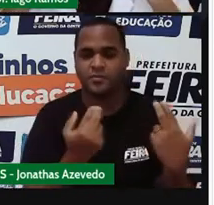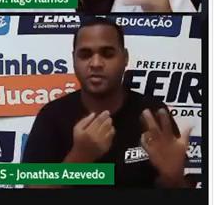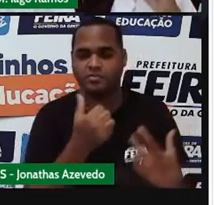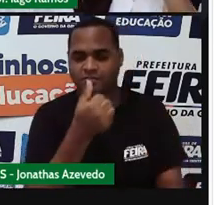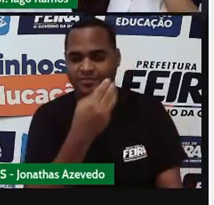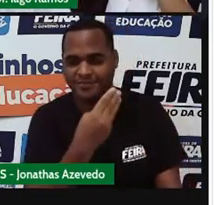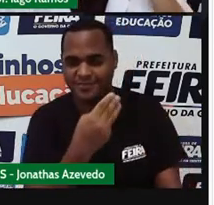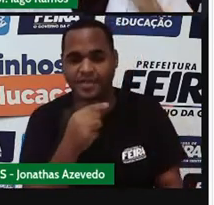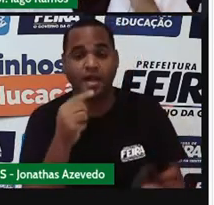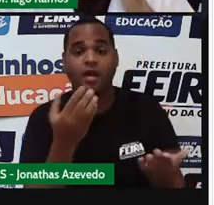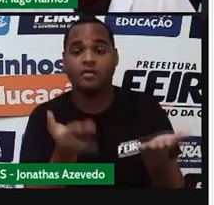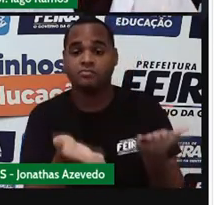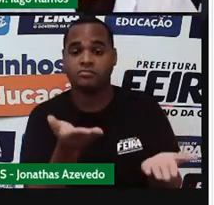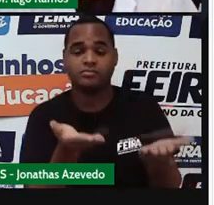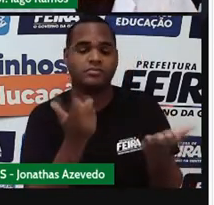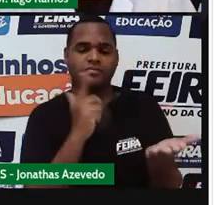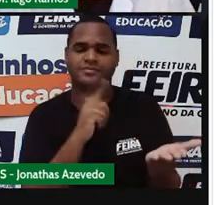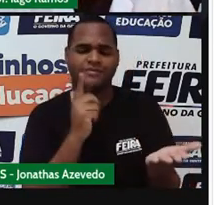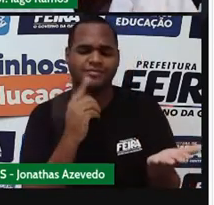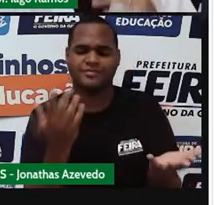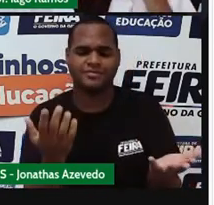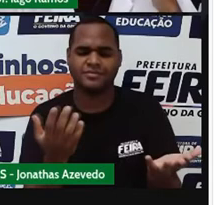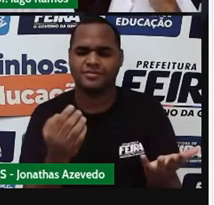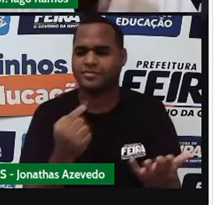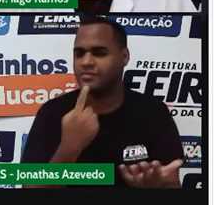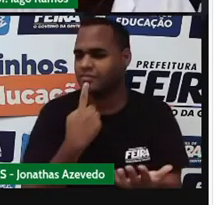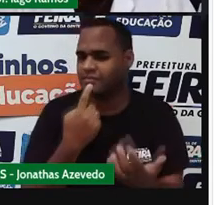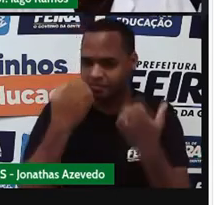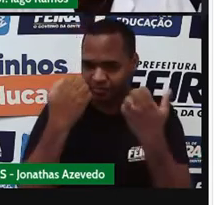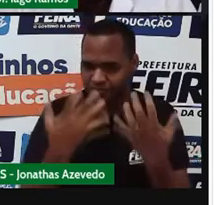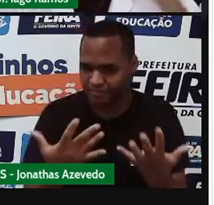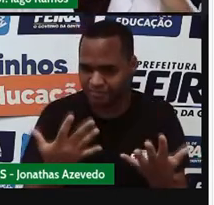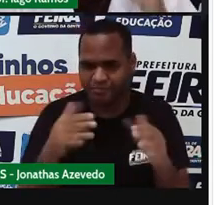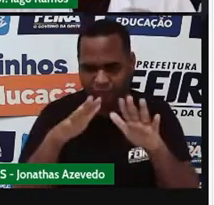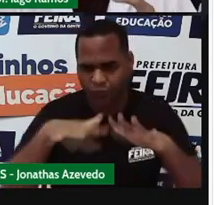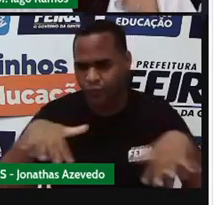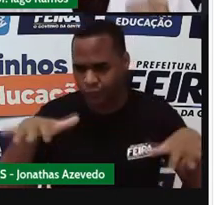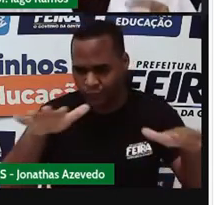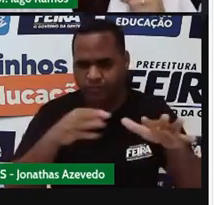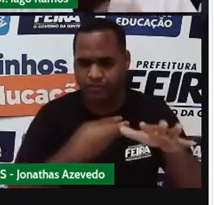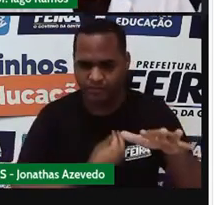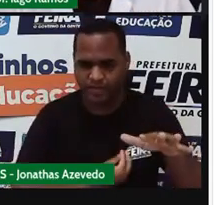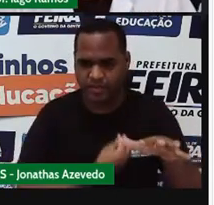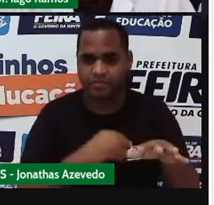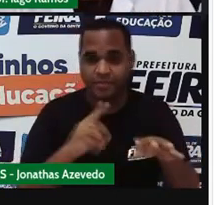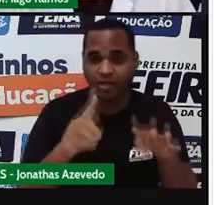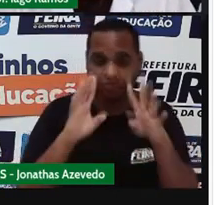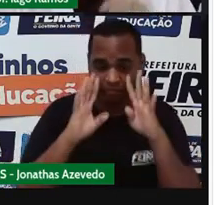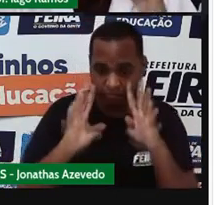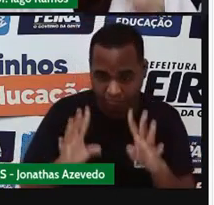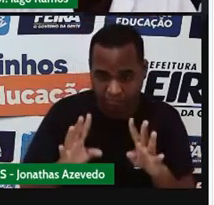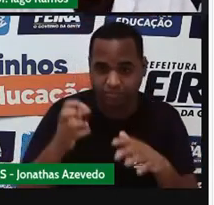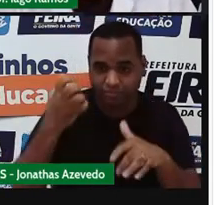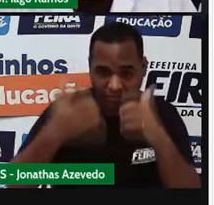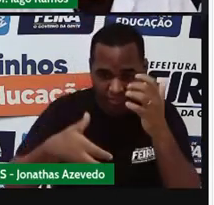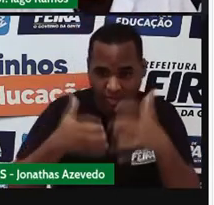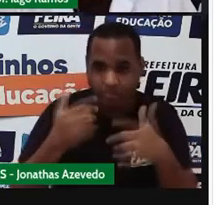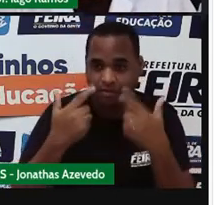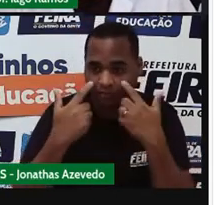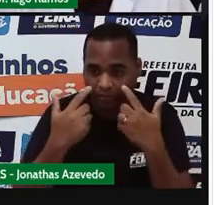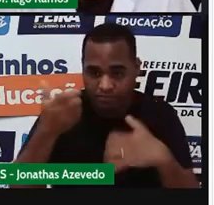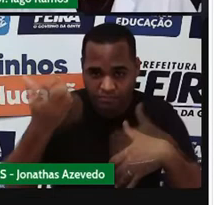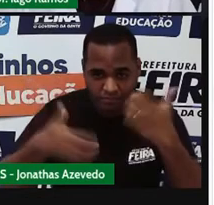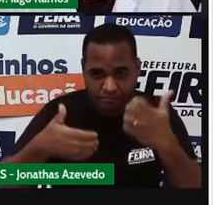tá equilibrado. Então, quando eu falo isso, gente, quando eu falo isso, galerinha, que tá aí me ouvindo e me escutando, e me vendo,